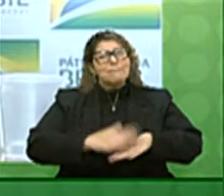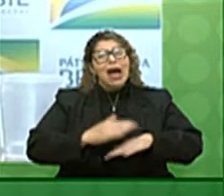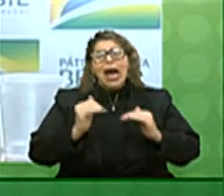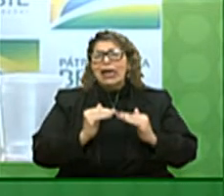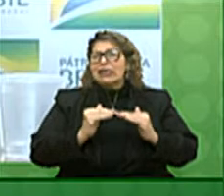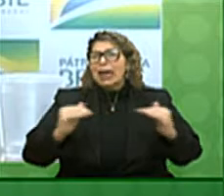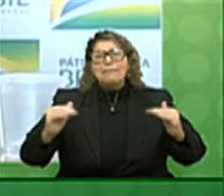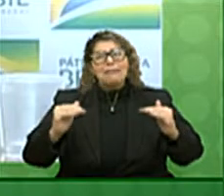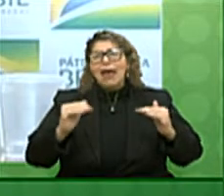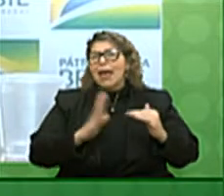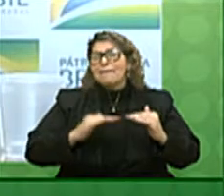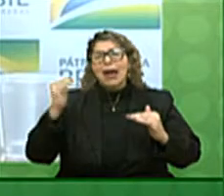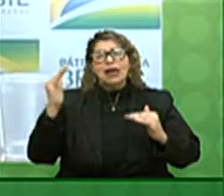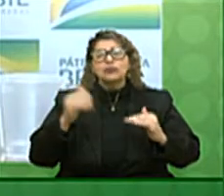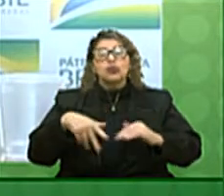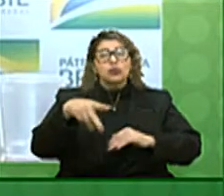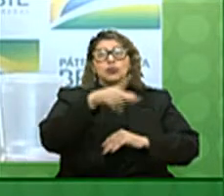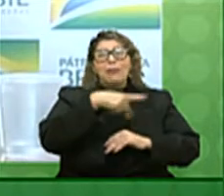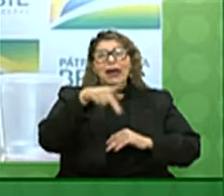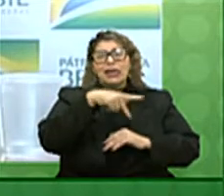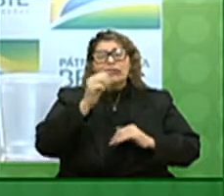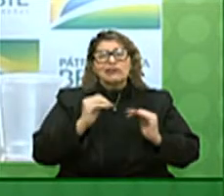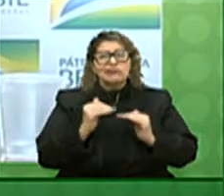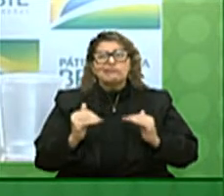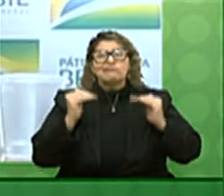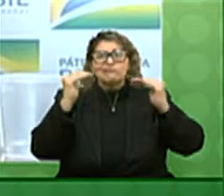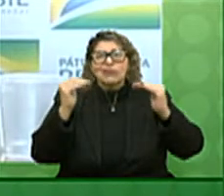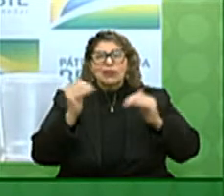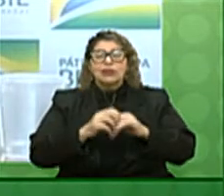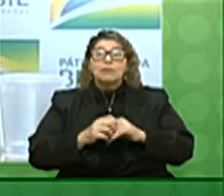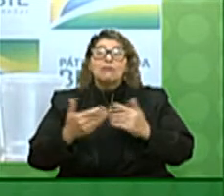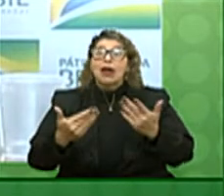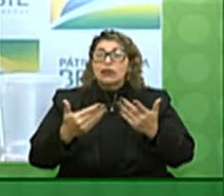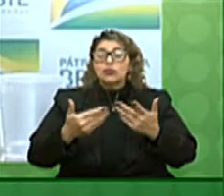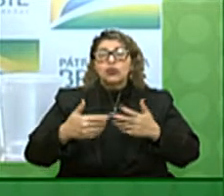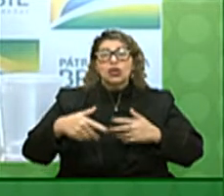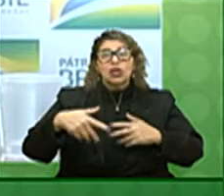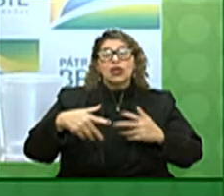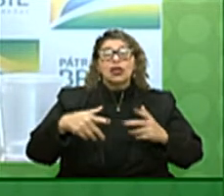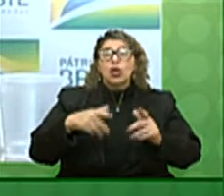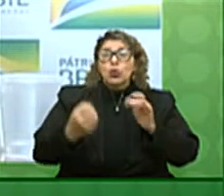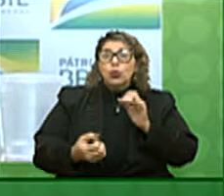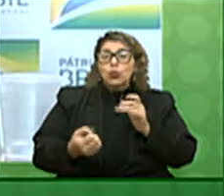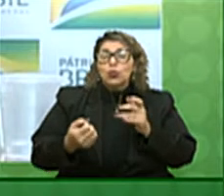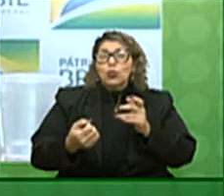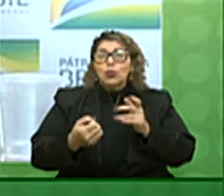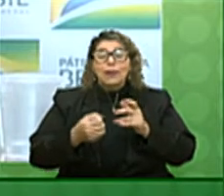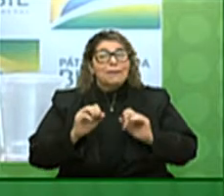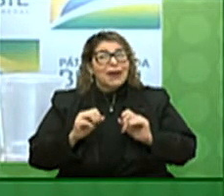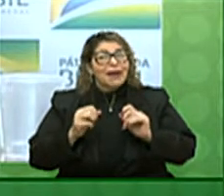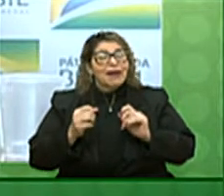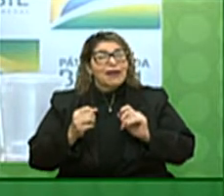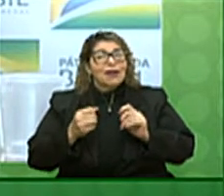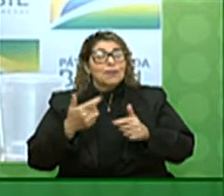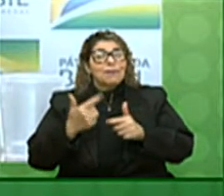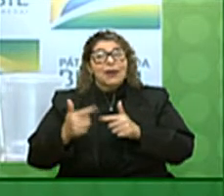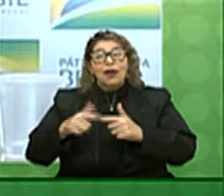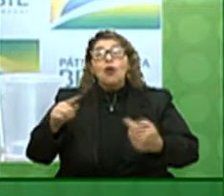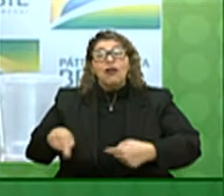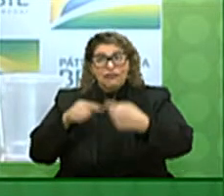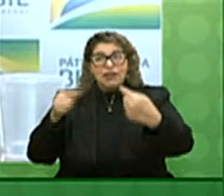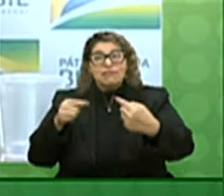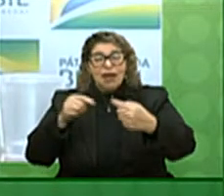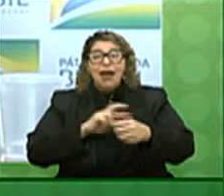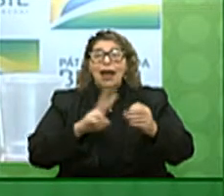países avançados e quase o dobro das nações emergentes para combater os efeitos da pandemia. O